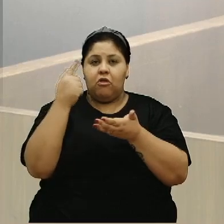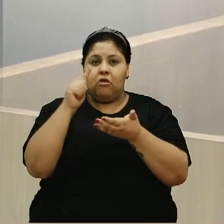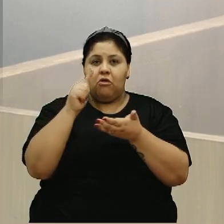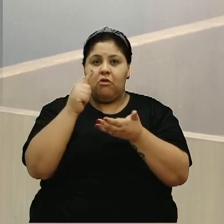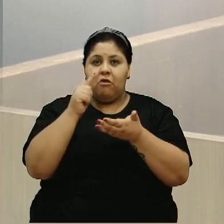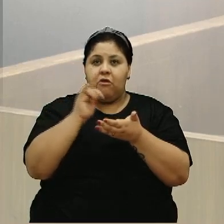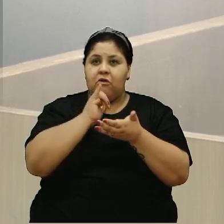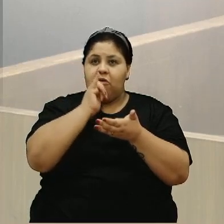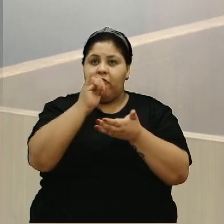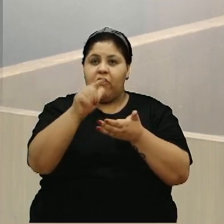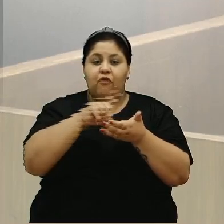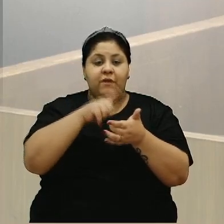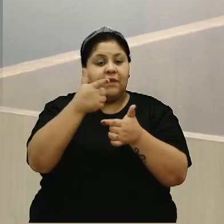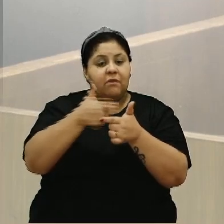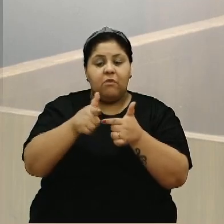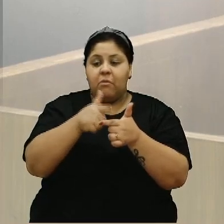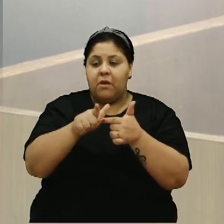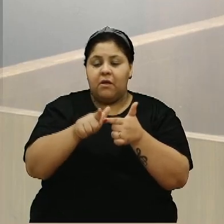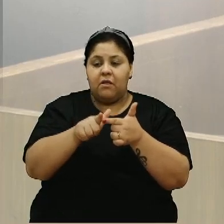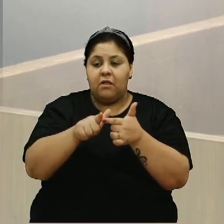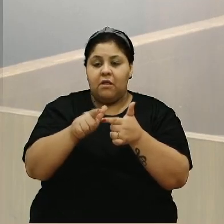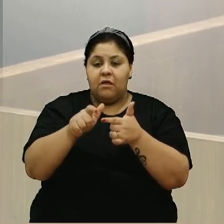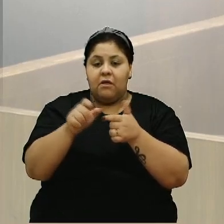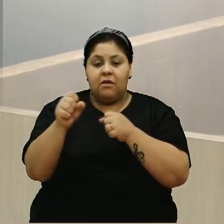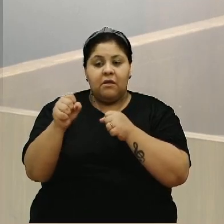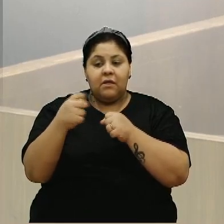problema e que não pode reabrir.